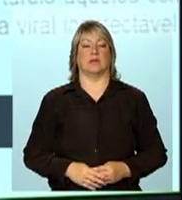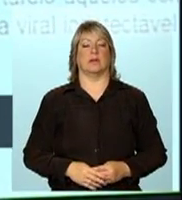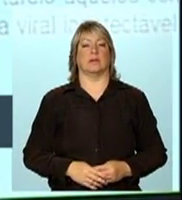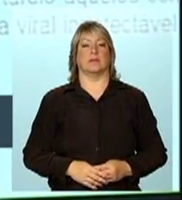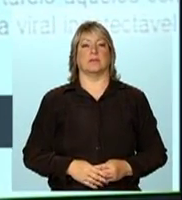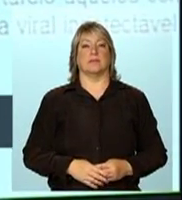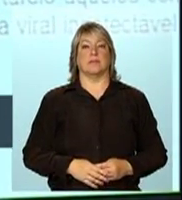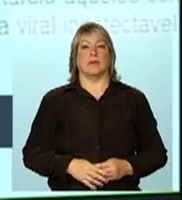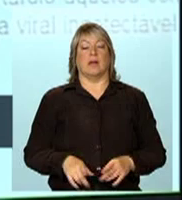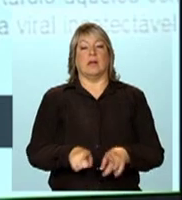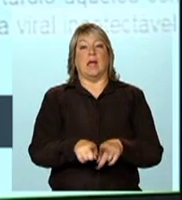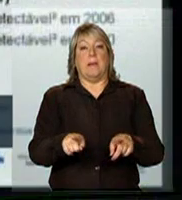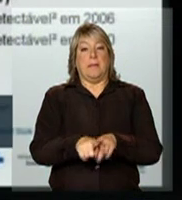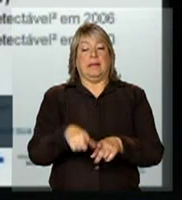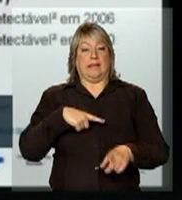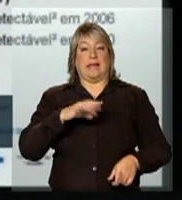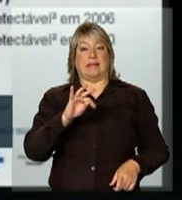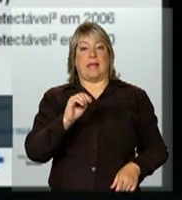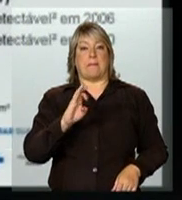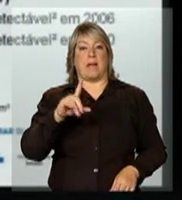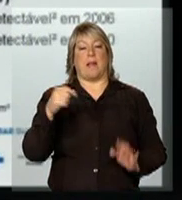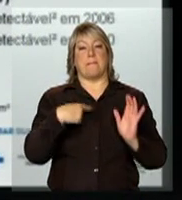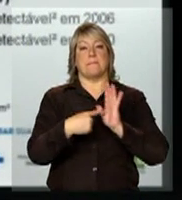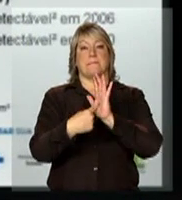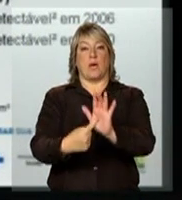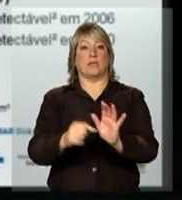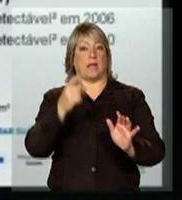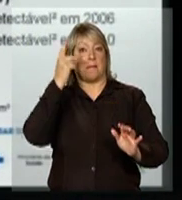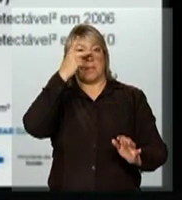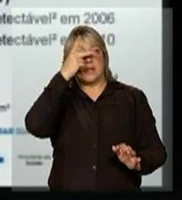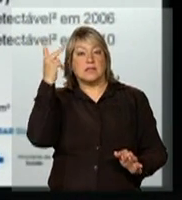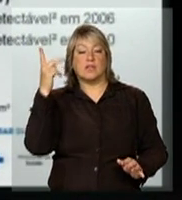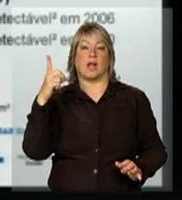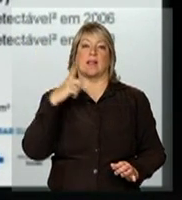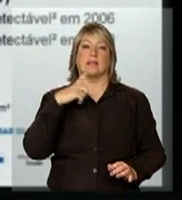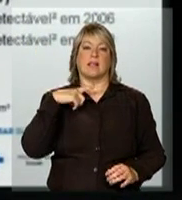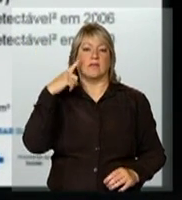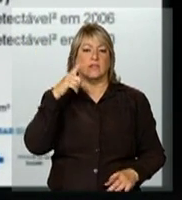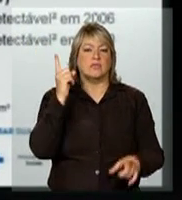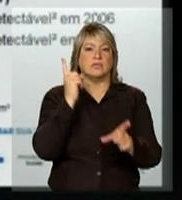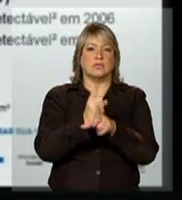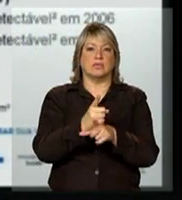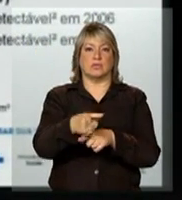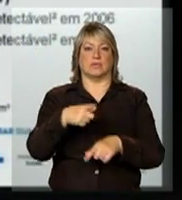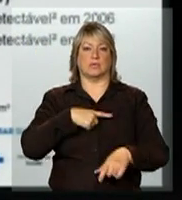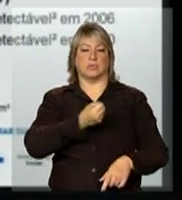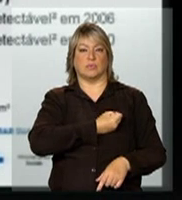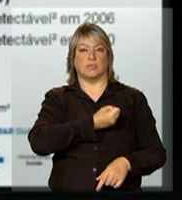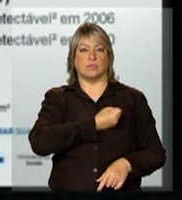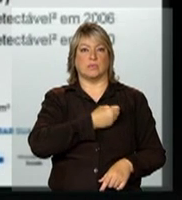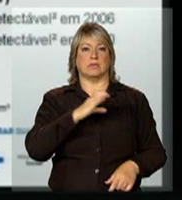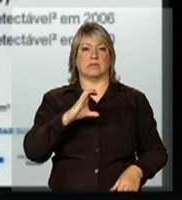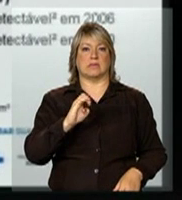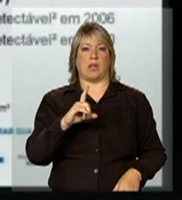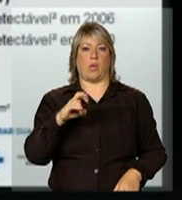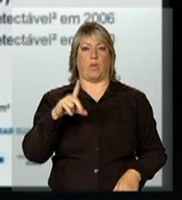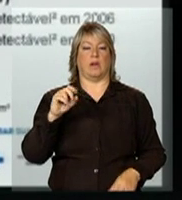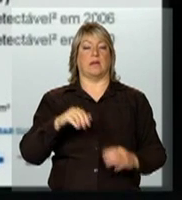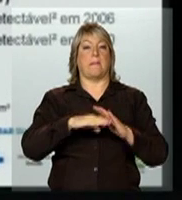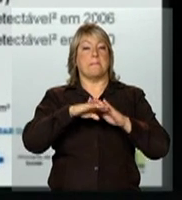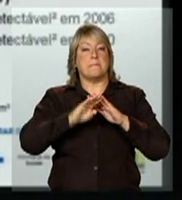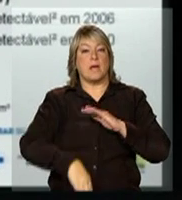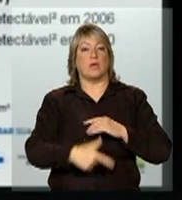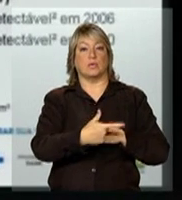da tabela, as pessoas que são identificadas com um número de células menor que 200, que seria o